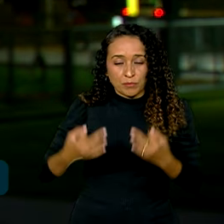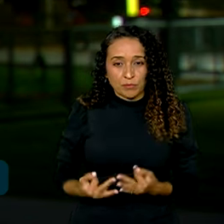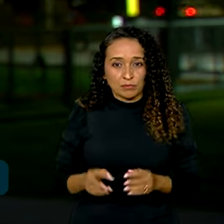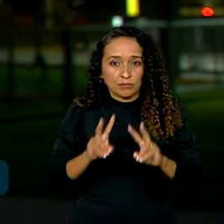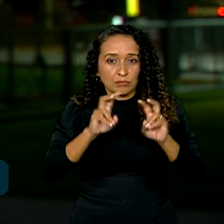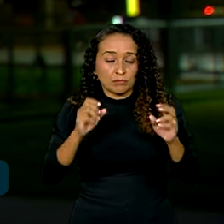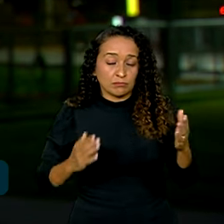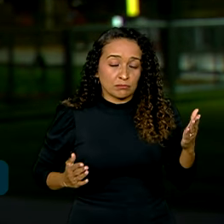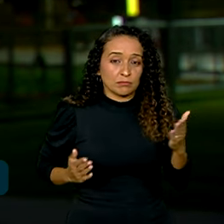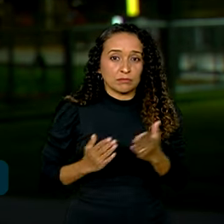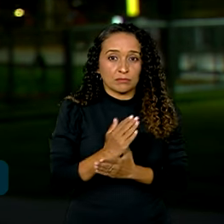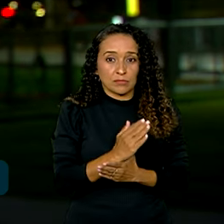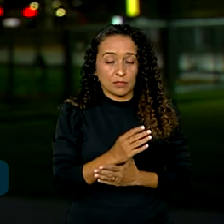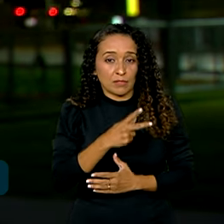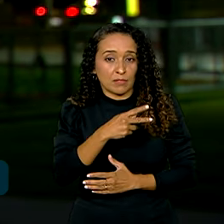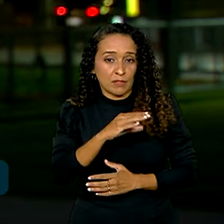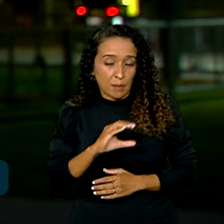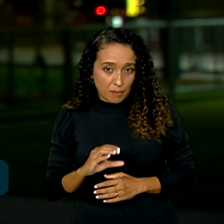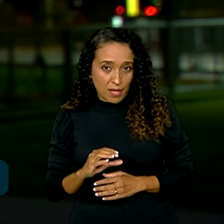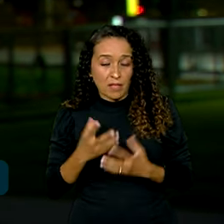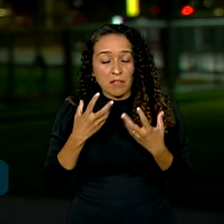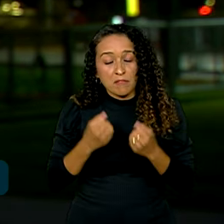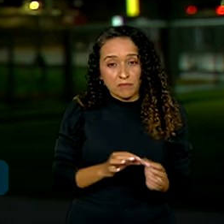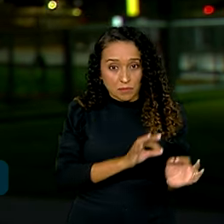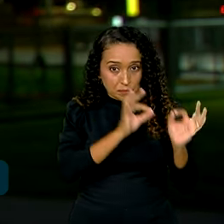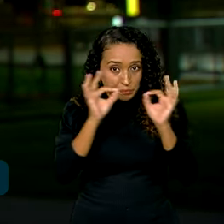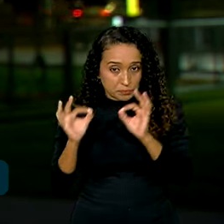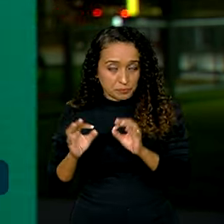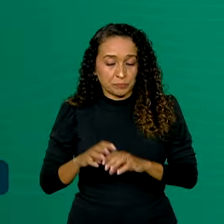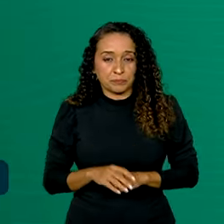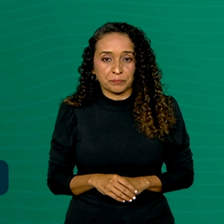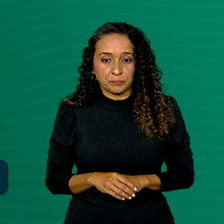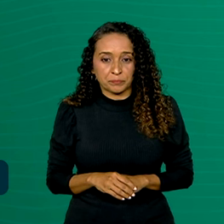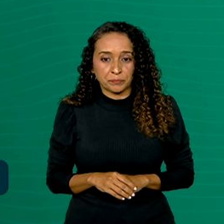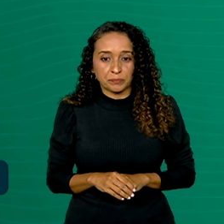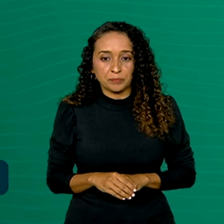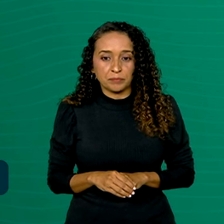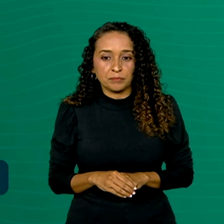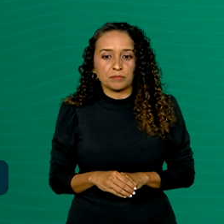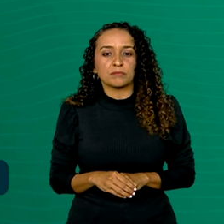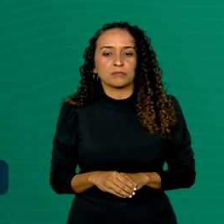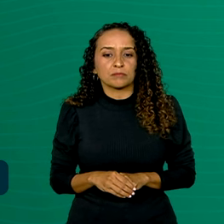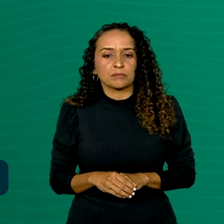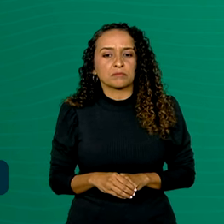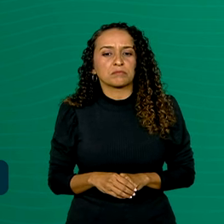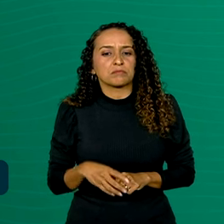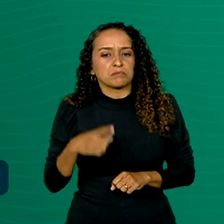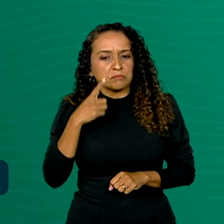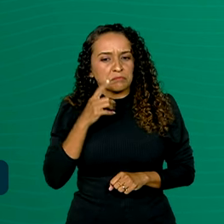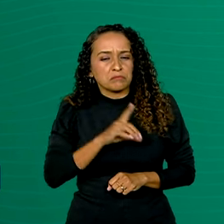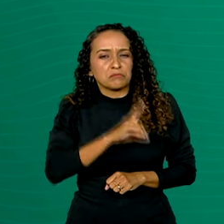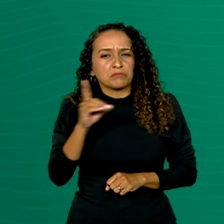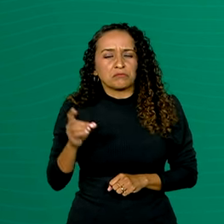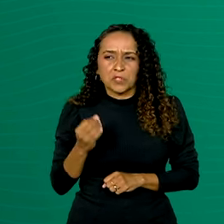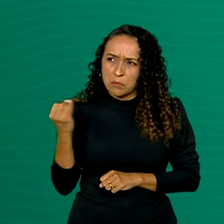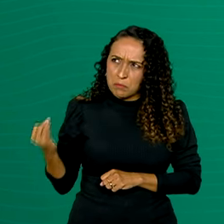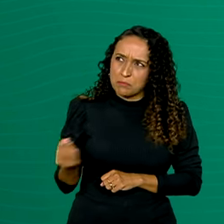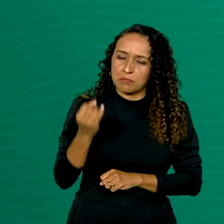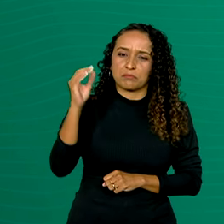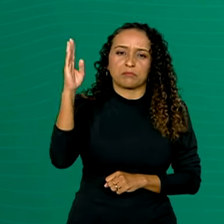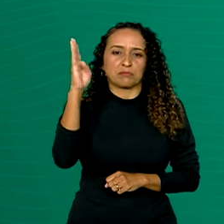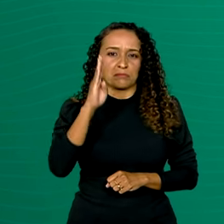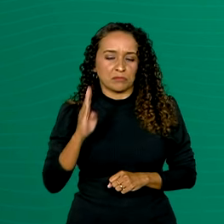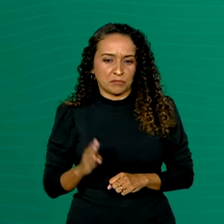a aprovação dessa PEC. Vamos assistir. Eu penso que é um dia realmente importante para o Brasil.